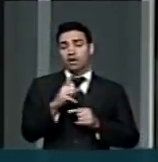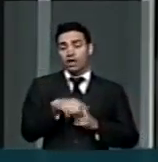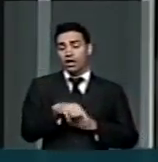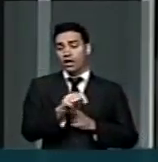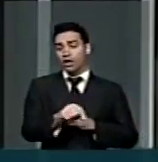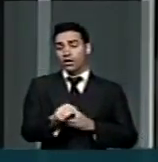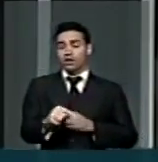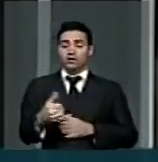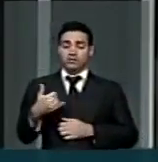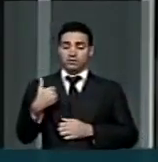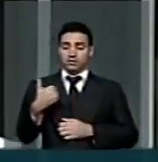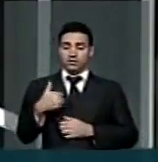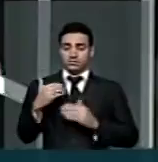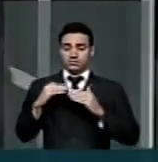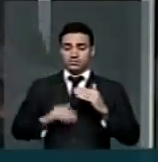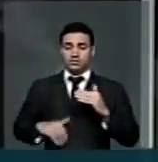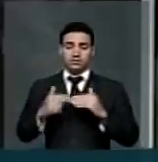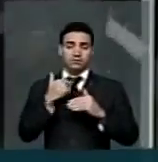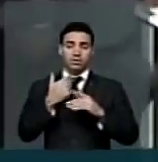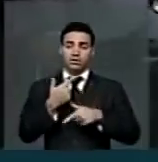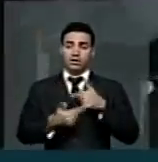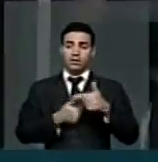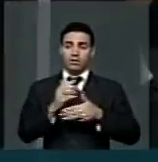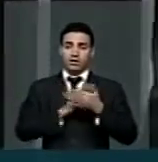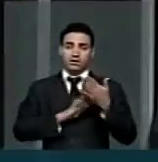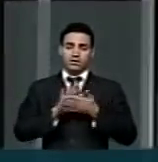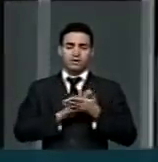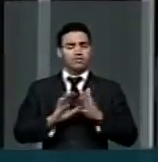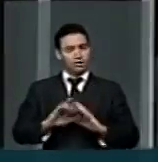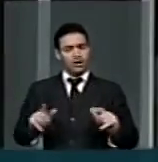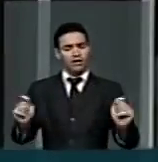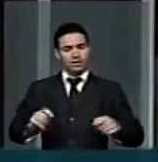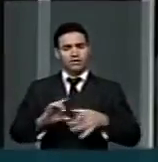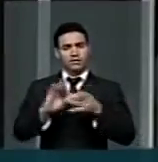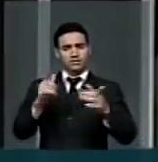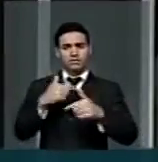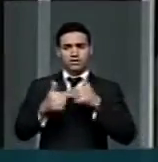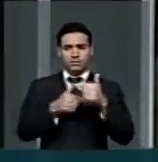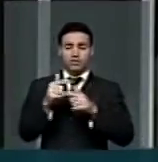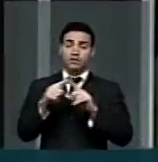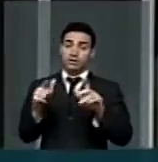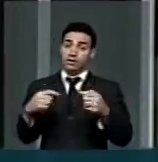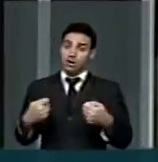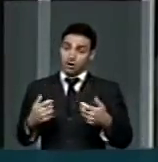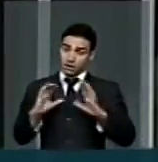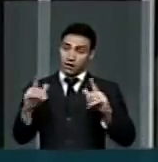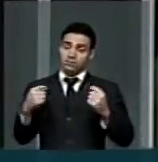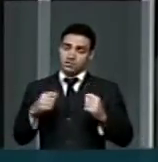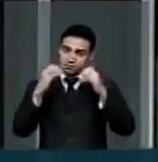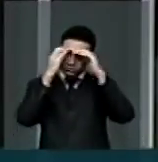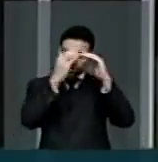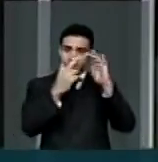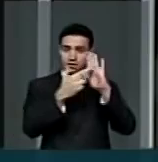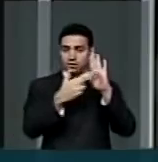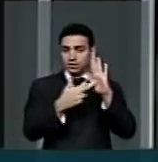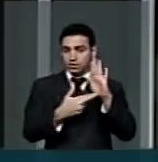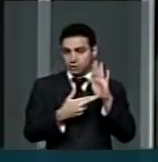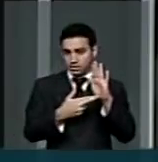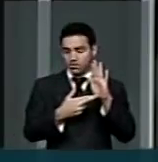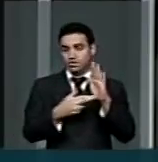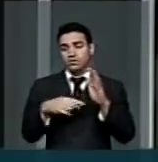idade, adolescente, e não possa trabalhar fora. Claro que pode. É claro que tem que obedecer às normas, como eu disse, estar